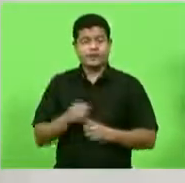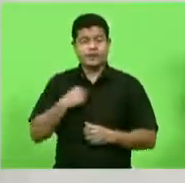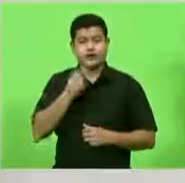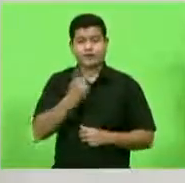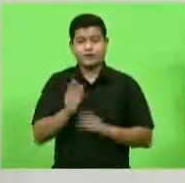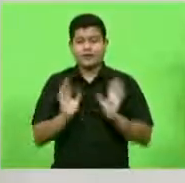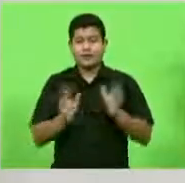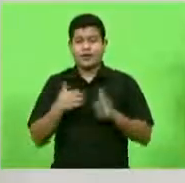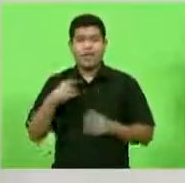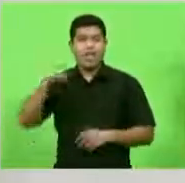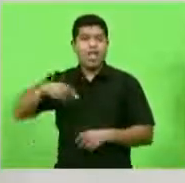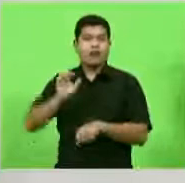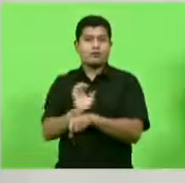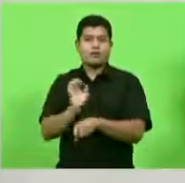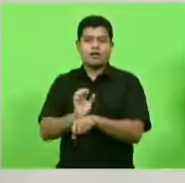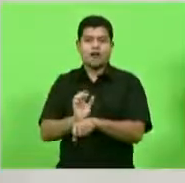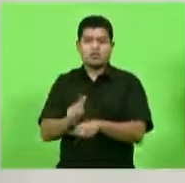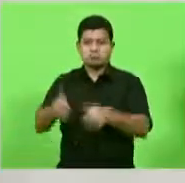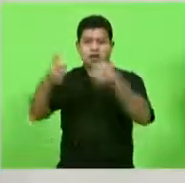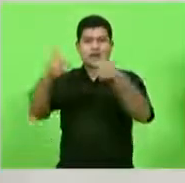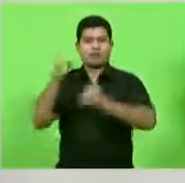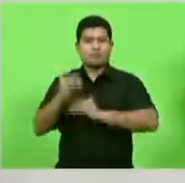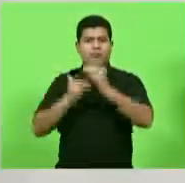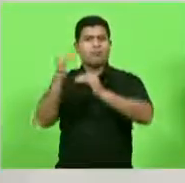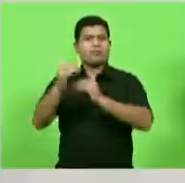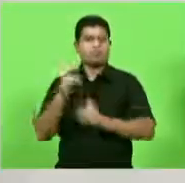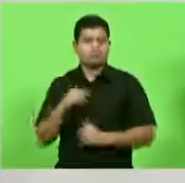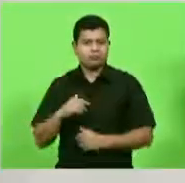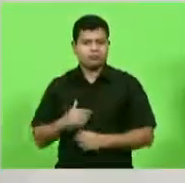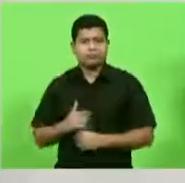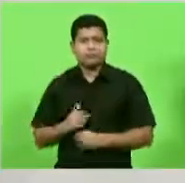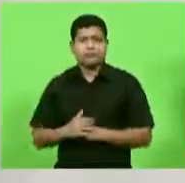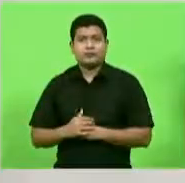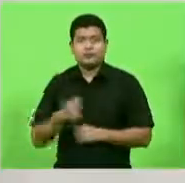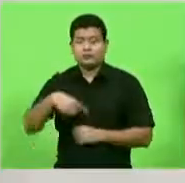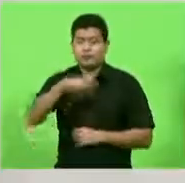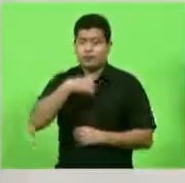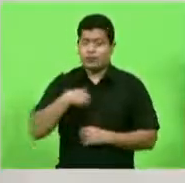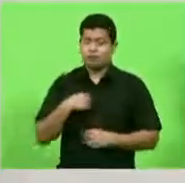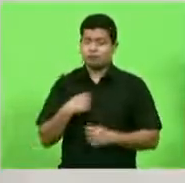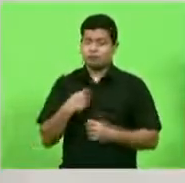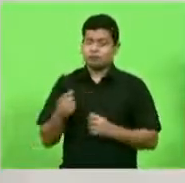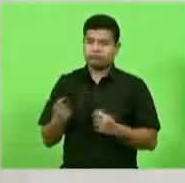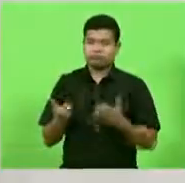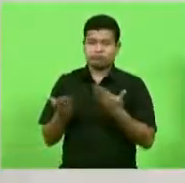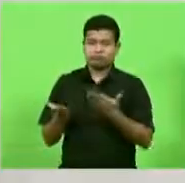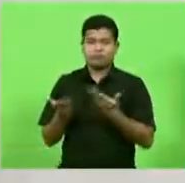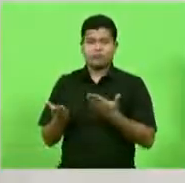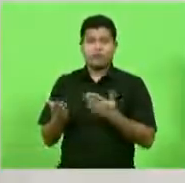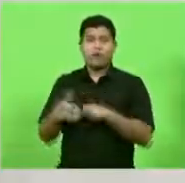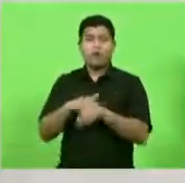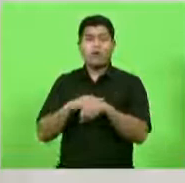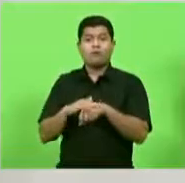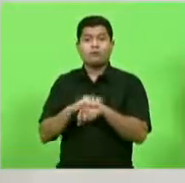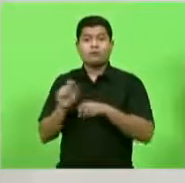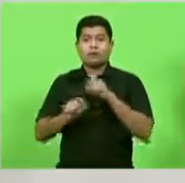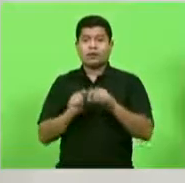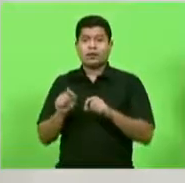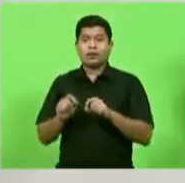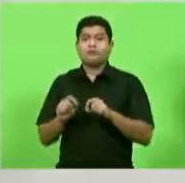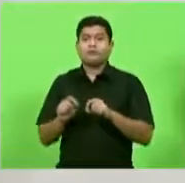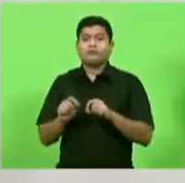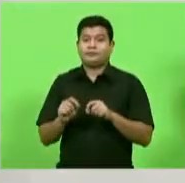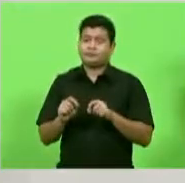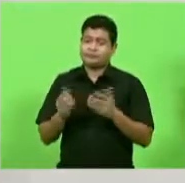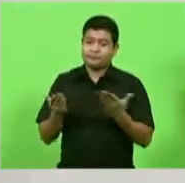eu disse, esse é o Estado de Santa Catarina que dá certo. Nós temos ali, bater um papo também, sobre agora falar um pouco da Santa Catarina